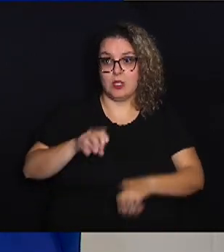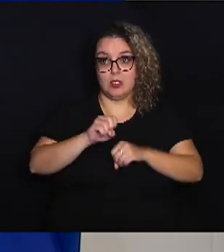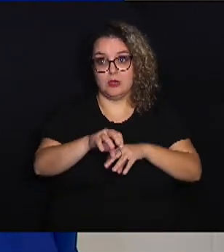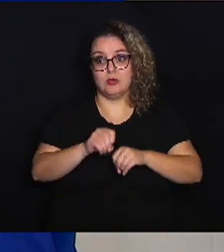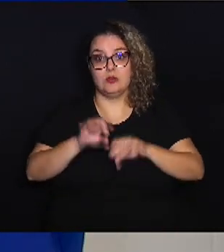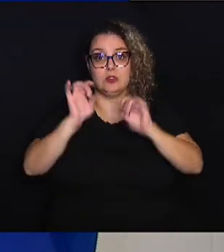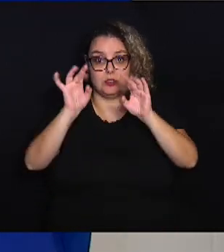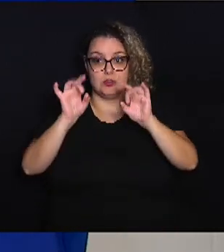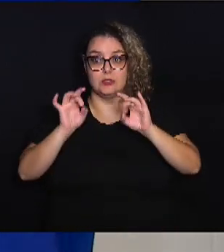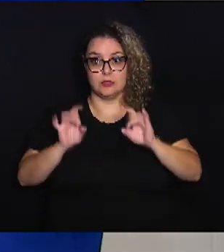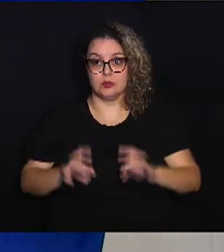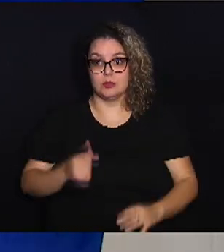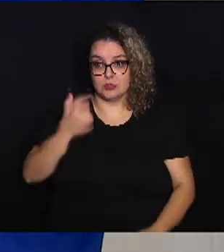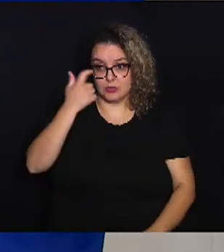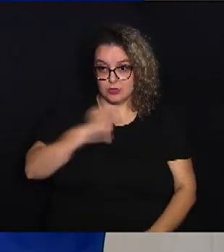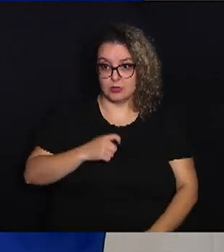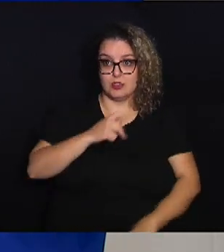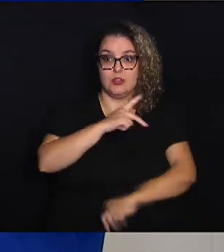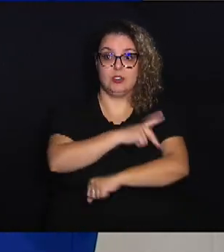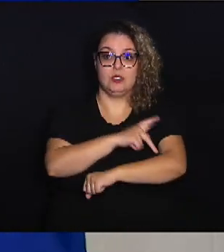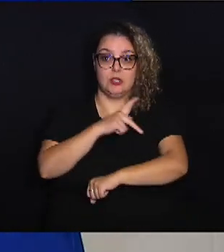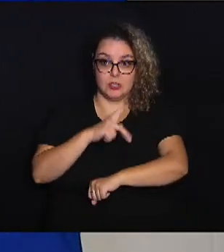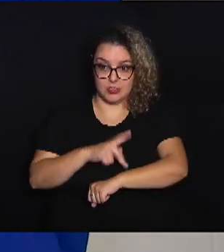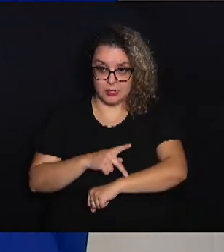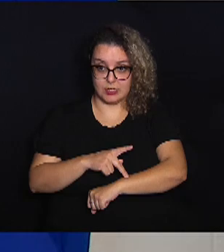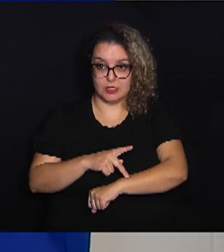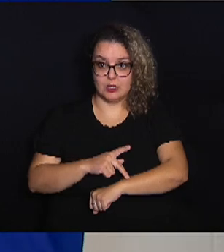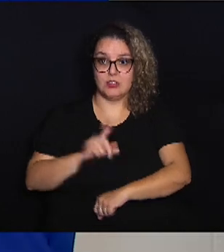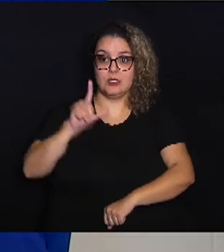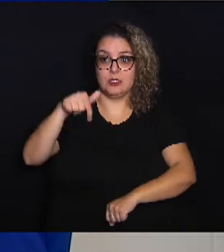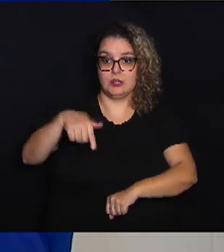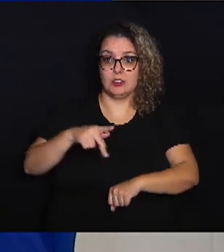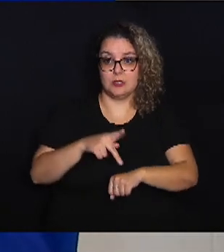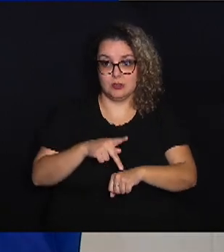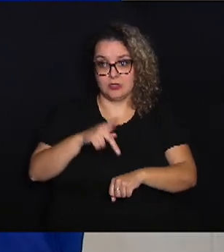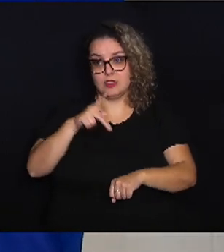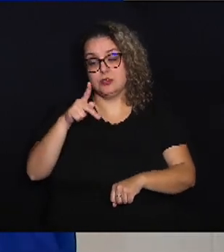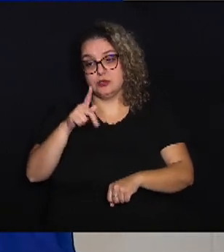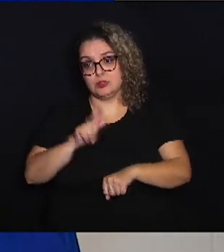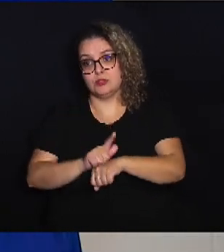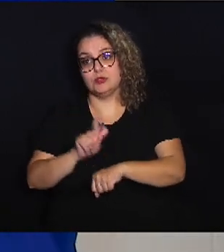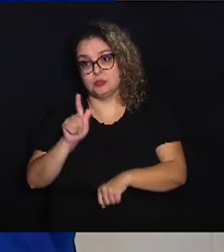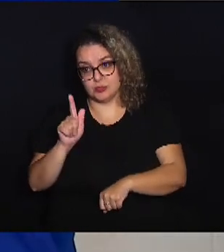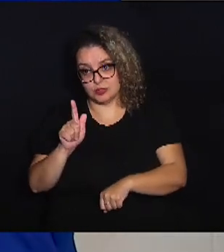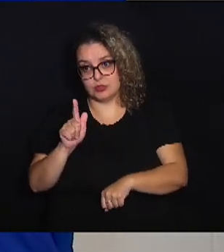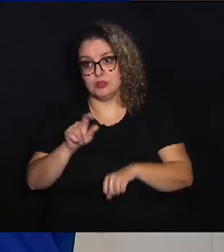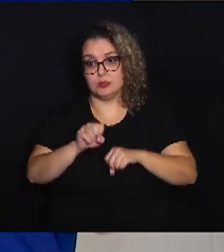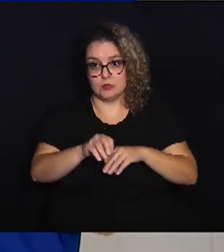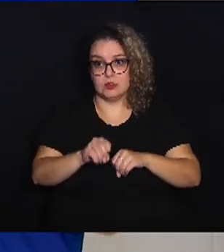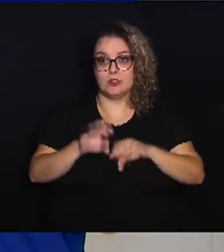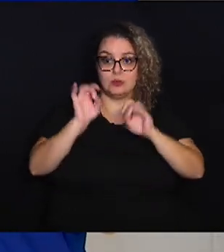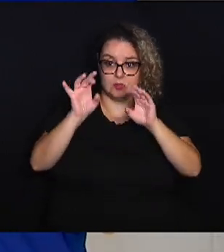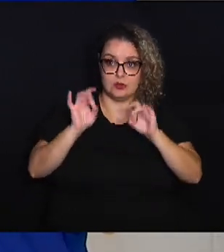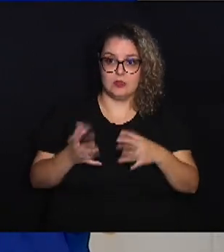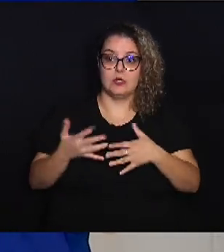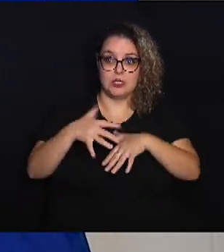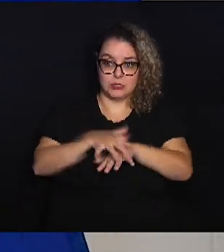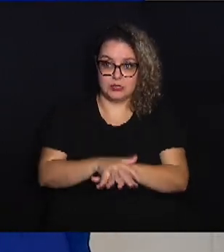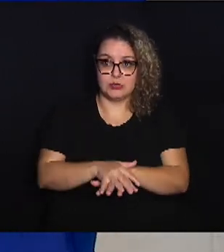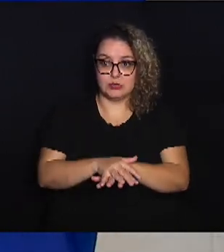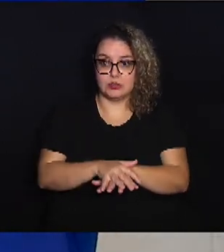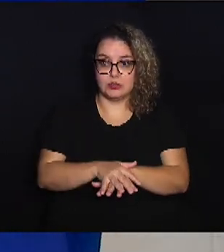especial. Eu fiz pedagogia e fiz pós-graduação em educação especial inclusiva.